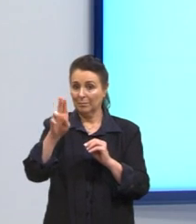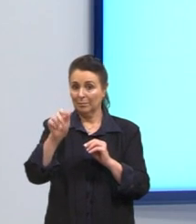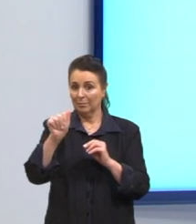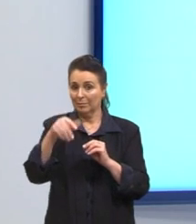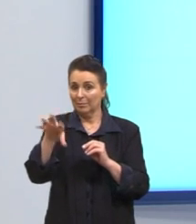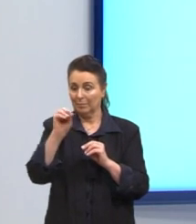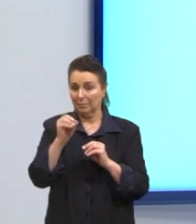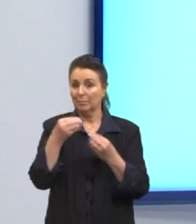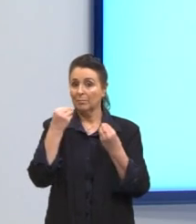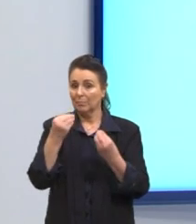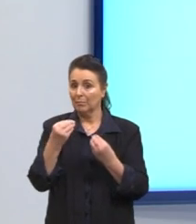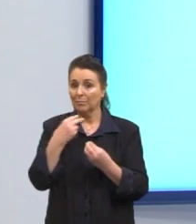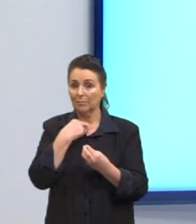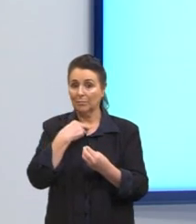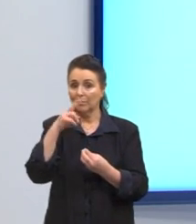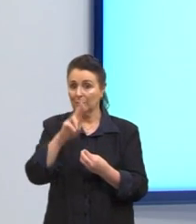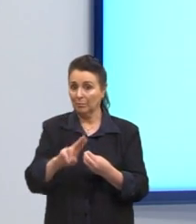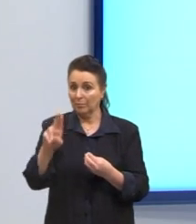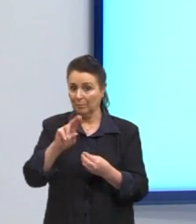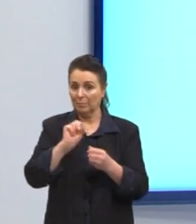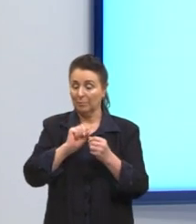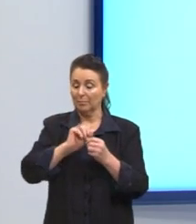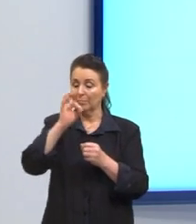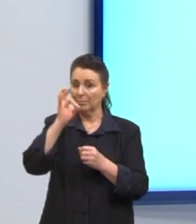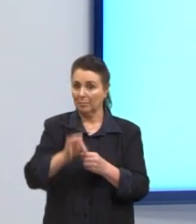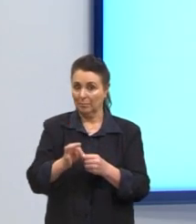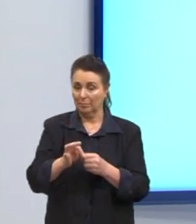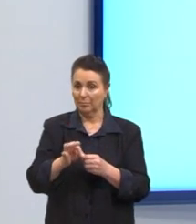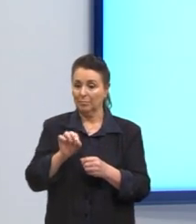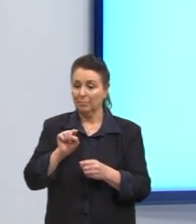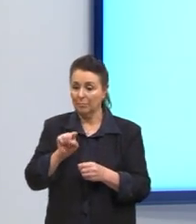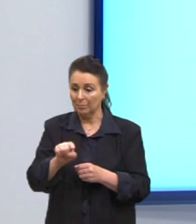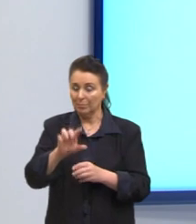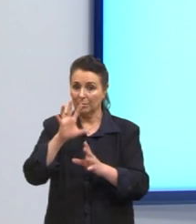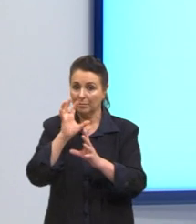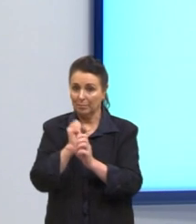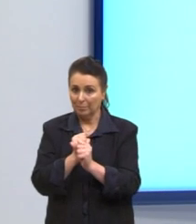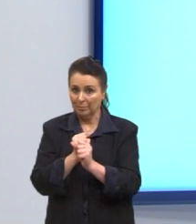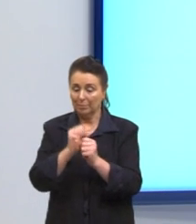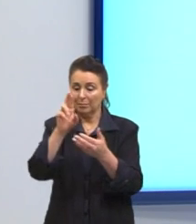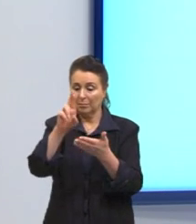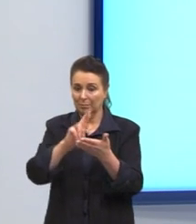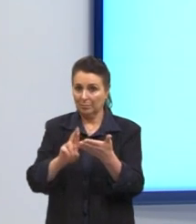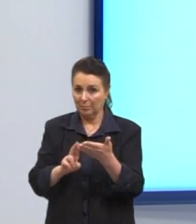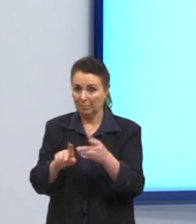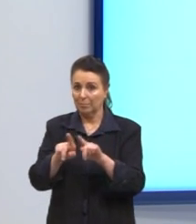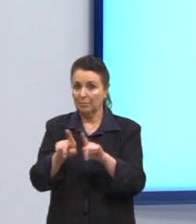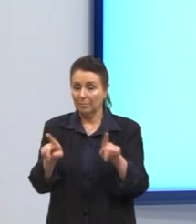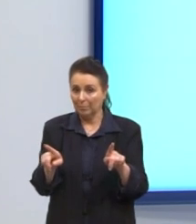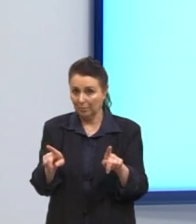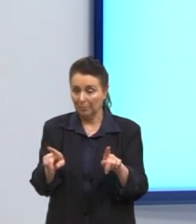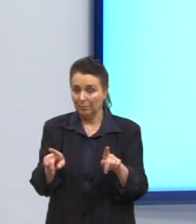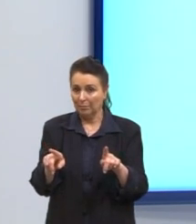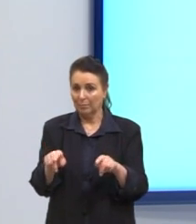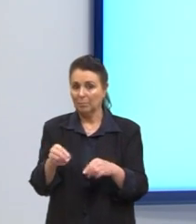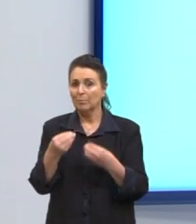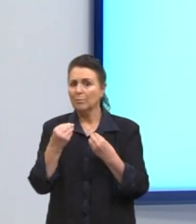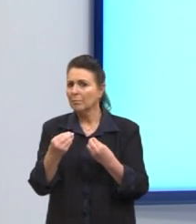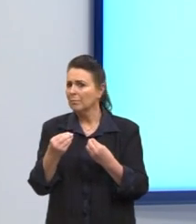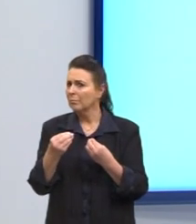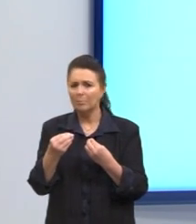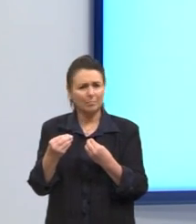para que a gente encontre o ponto da redação, o ponto nota mil para essa redação. Beleza, mas e aí, como não usar?